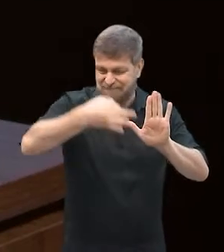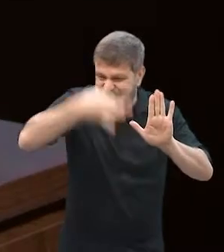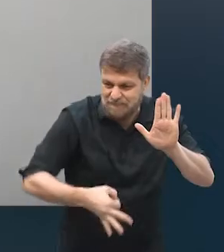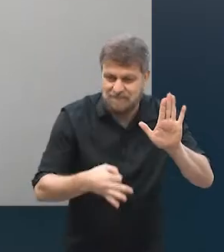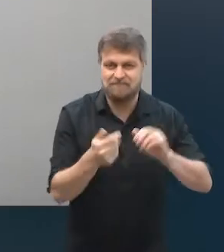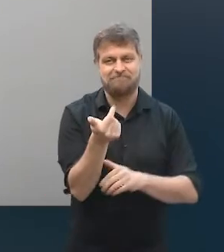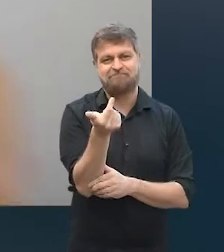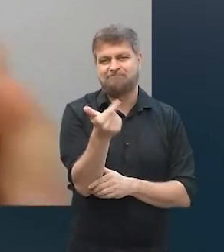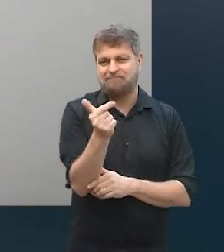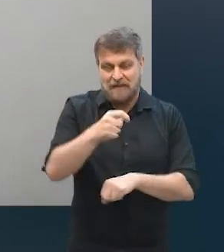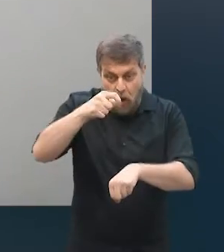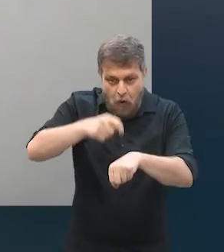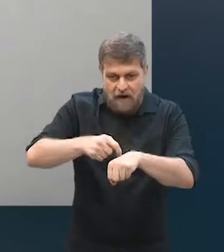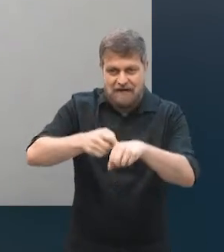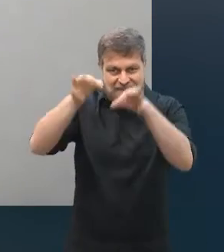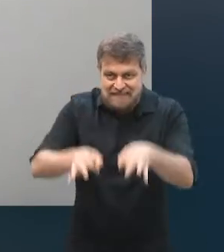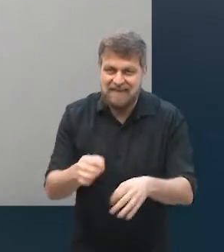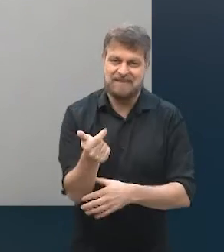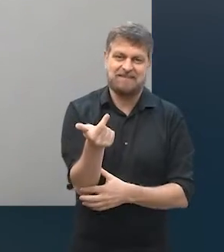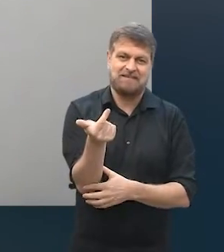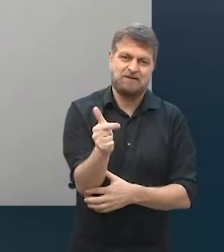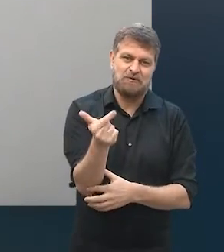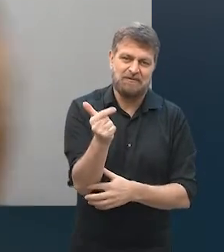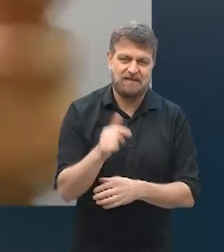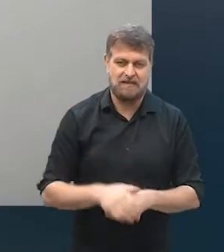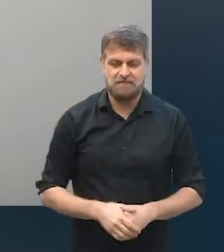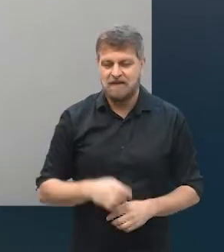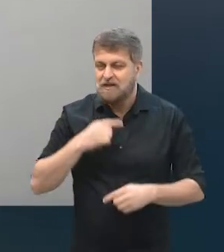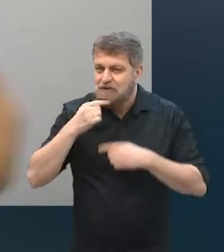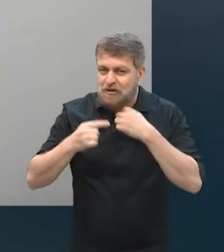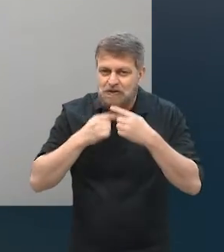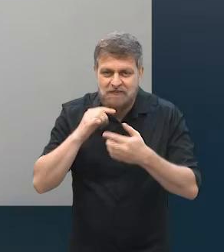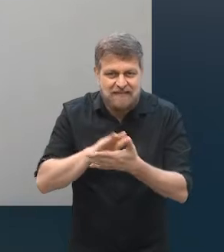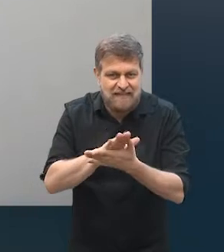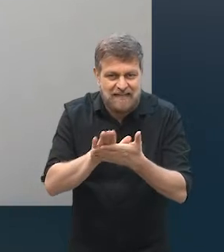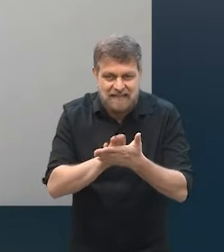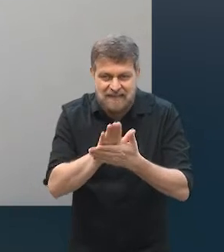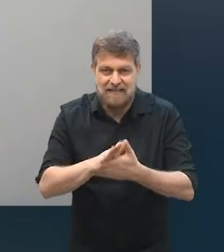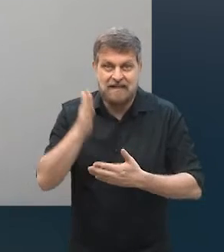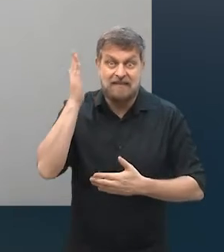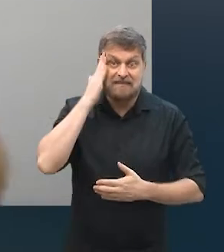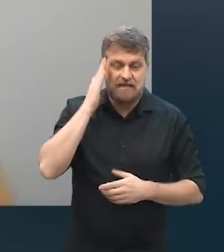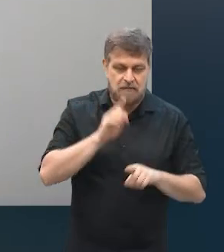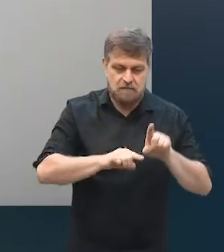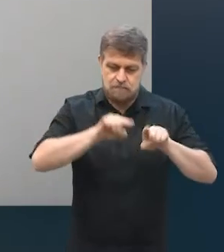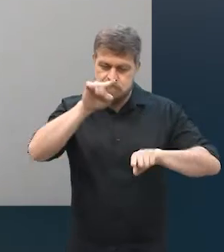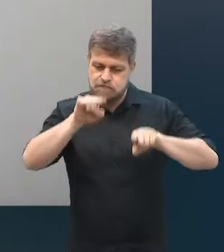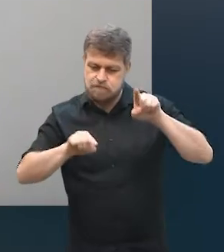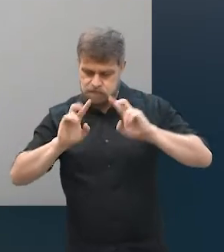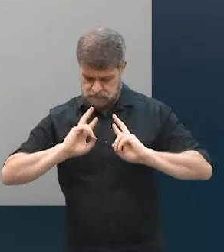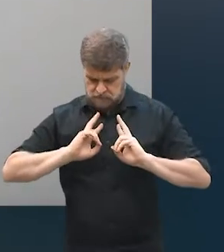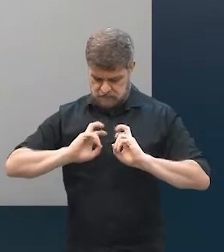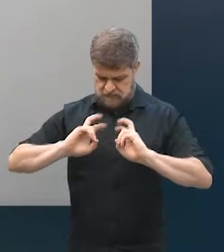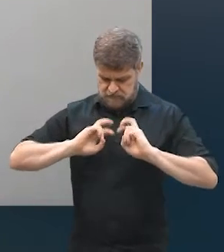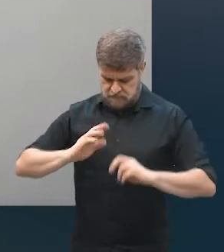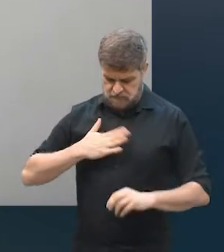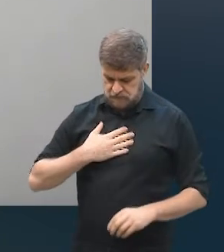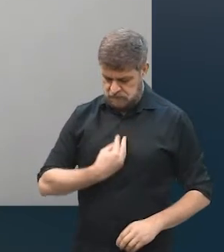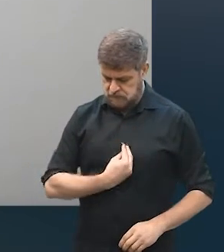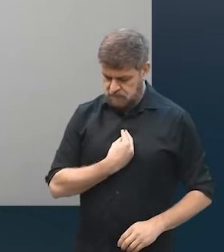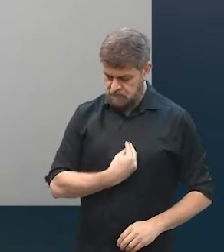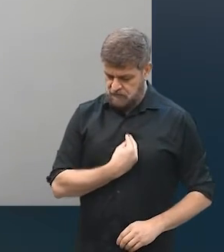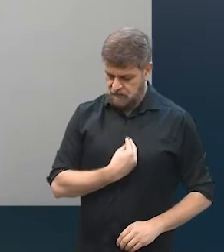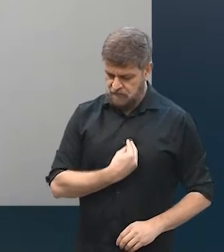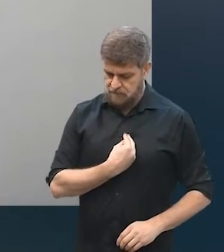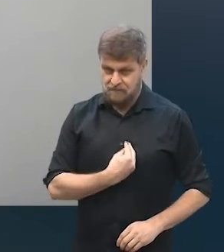não tem o momento certo, mas sem dúvida nenhuma, considerar essas variáveis, olhar para o momento de vida, olhar para